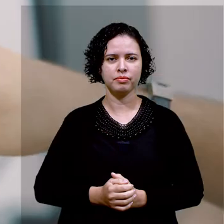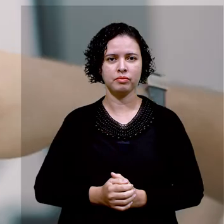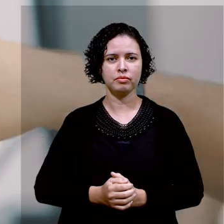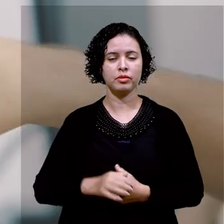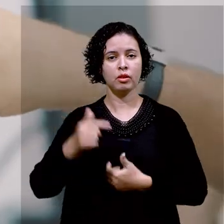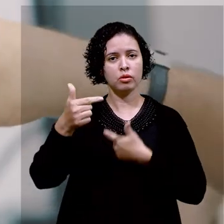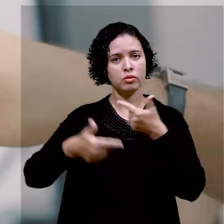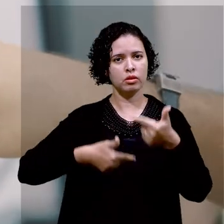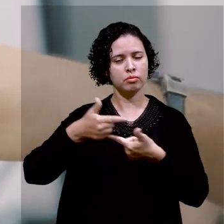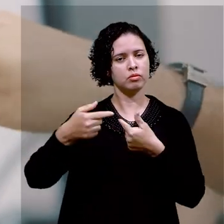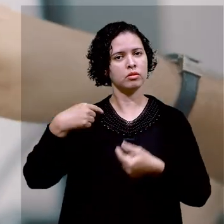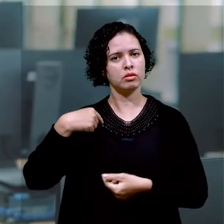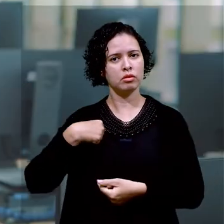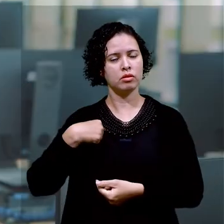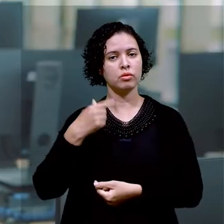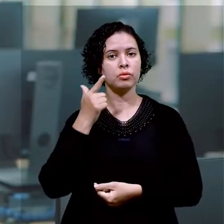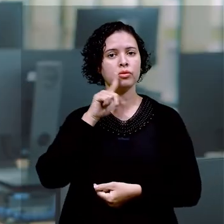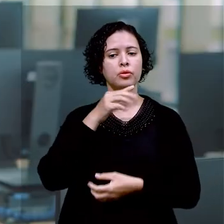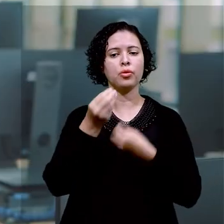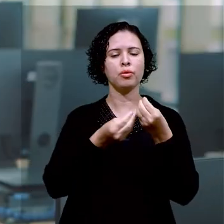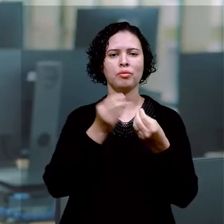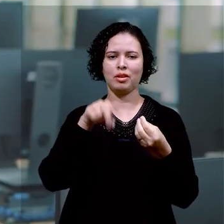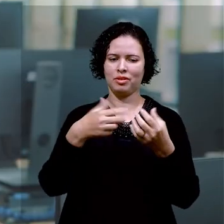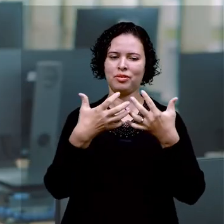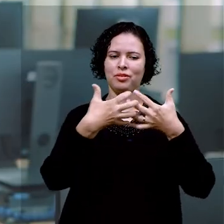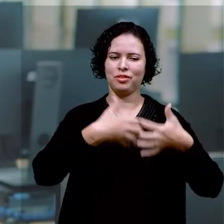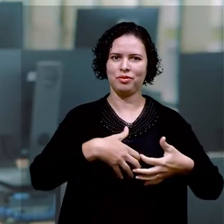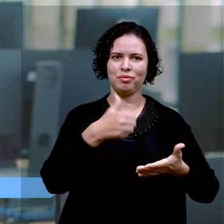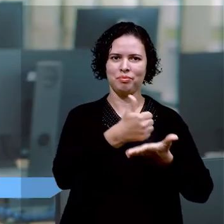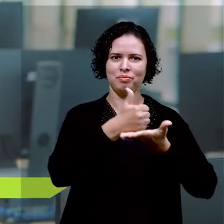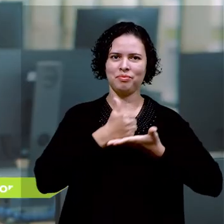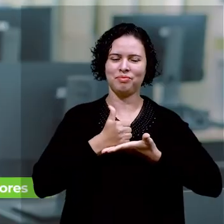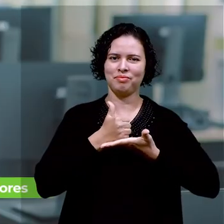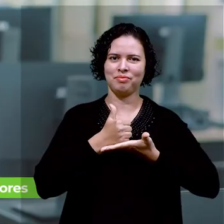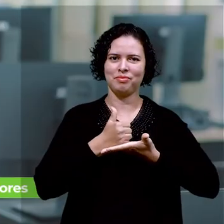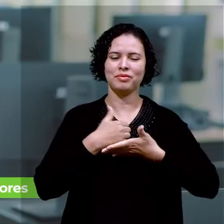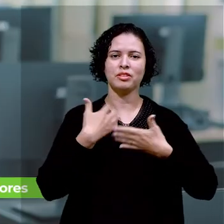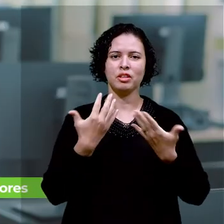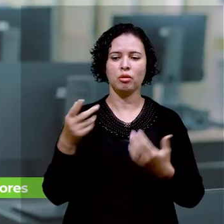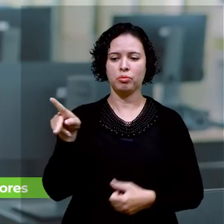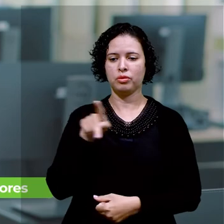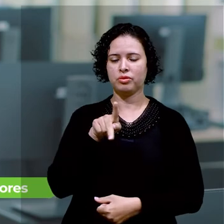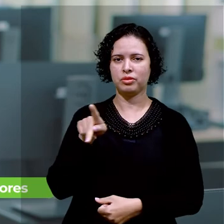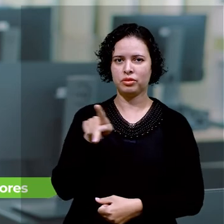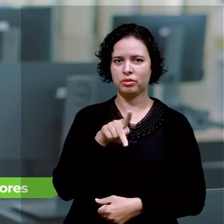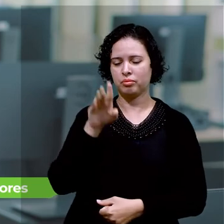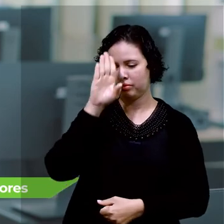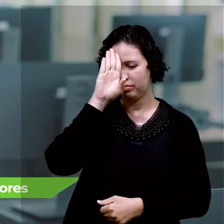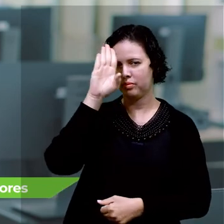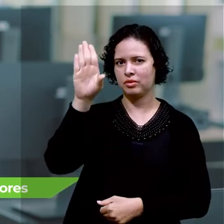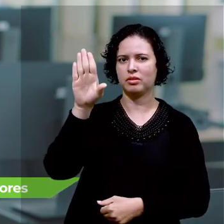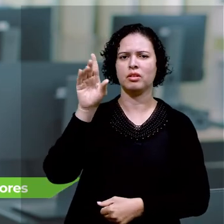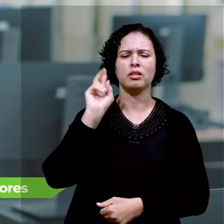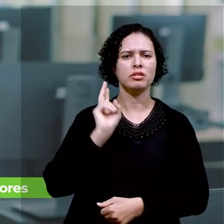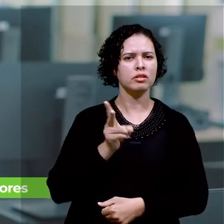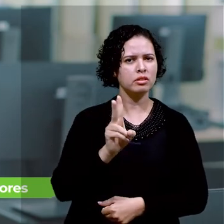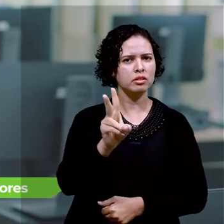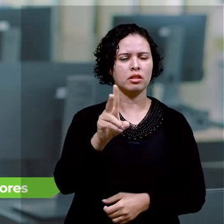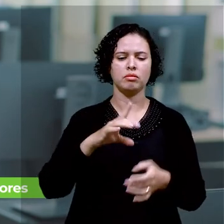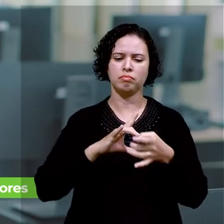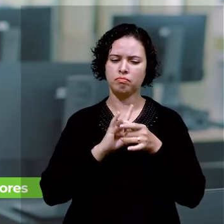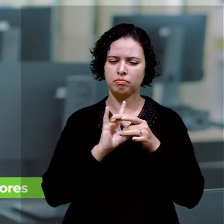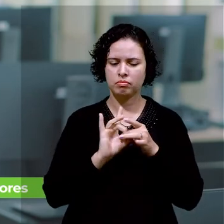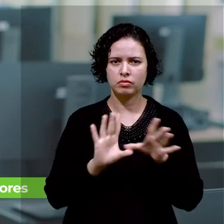O trabalho onde eu estou hoje foi por causa do IFLO, né? Abriu portas para mim. O Corpo Docente, os professores principalmente, eles estão sempre